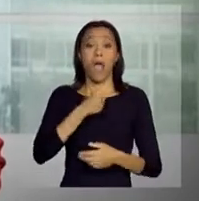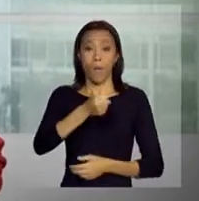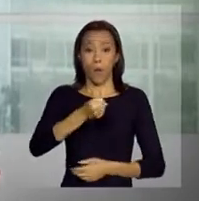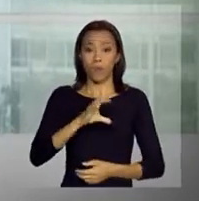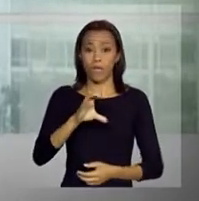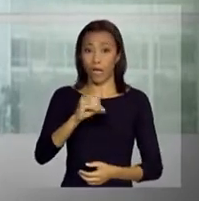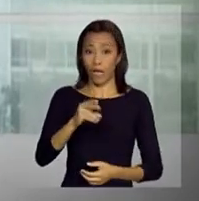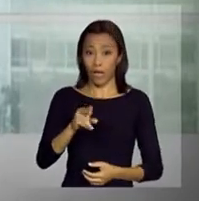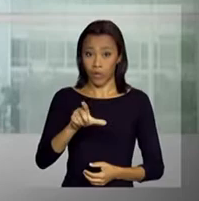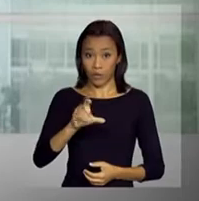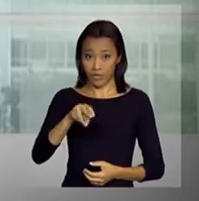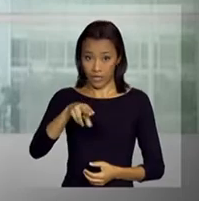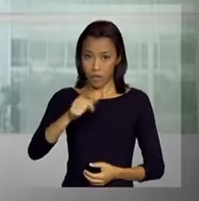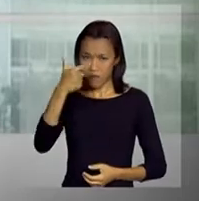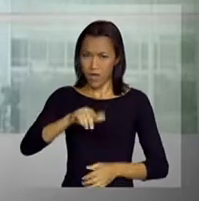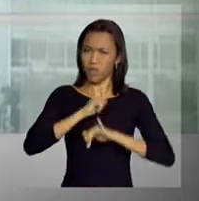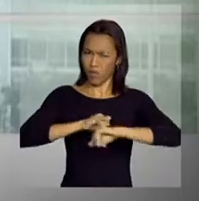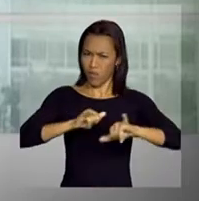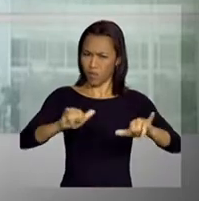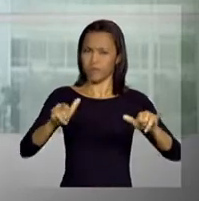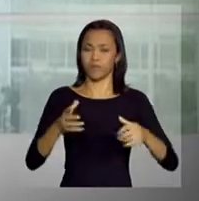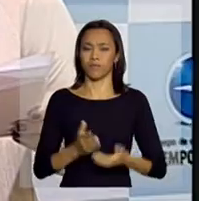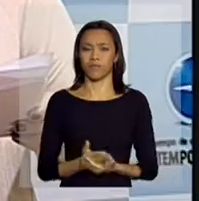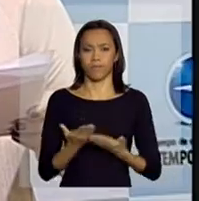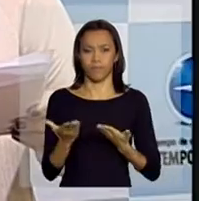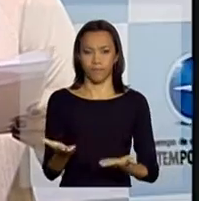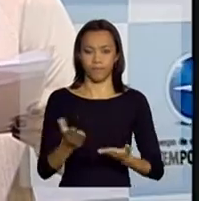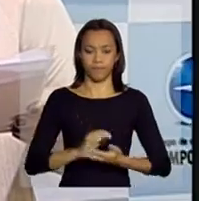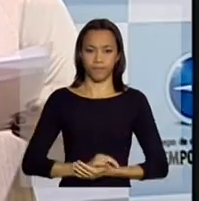acompanhar a divulgação e tem mais detalhes. Carolina.